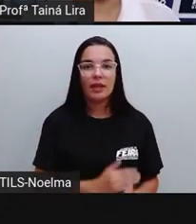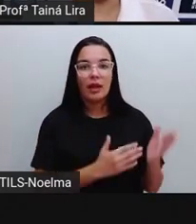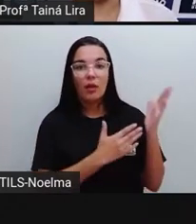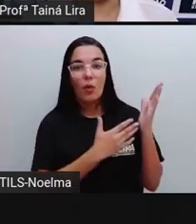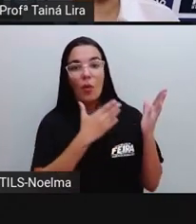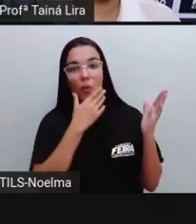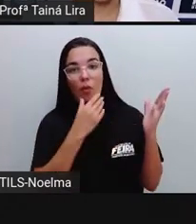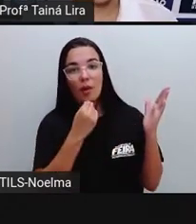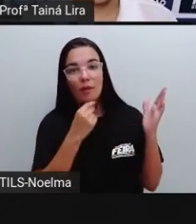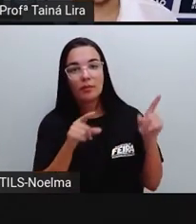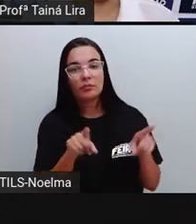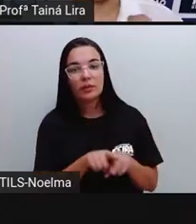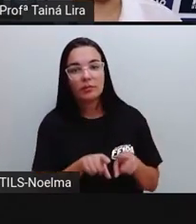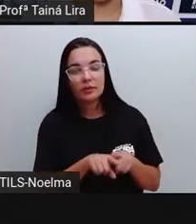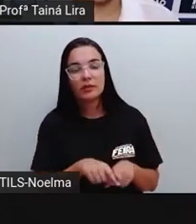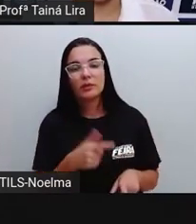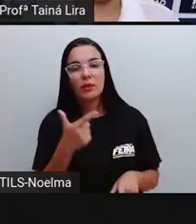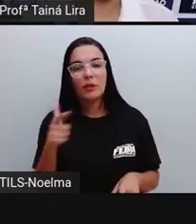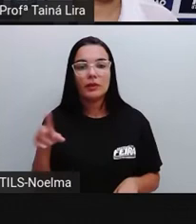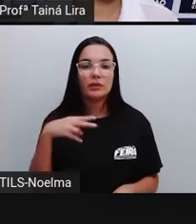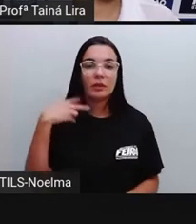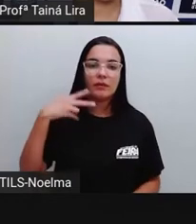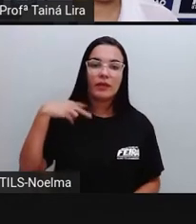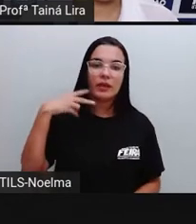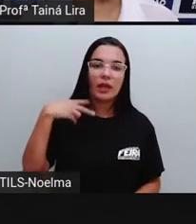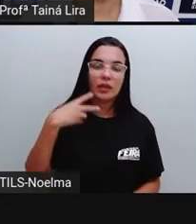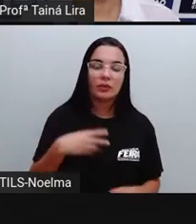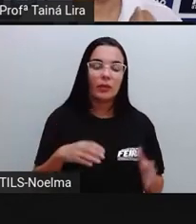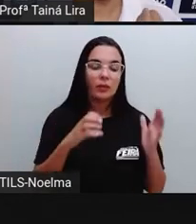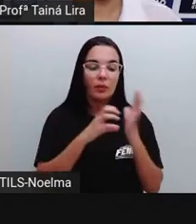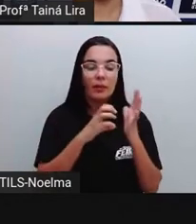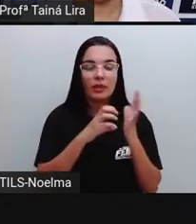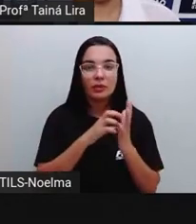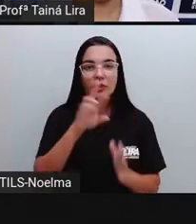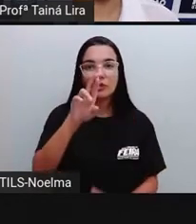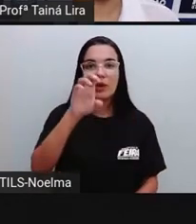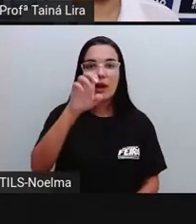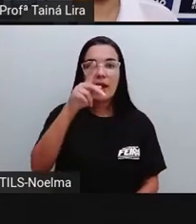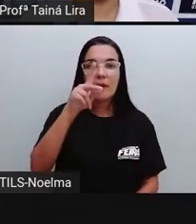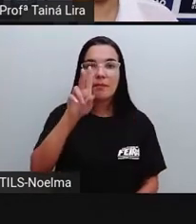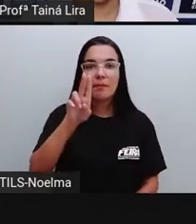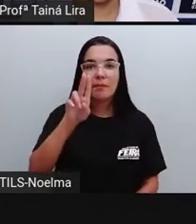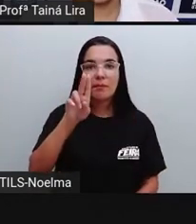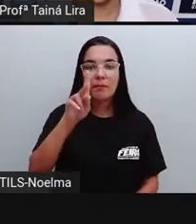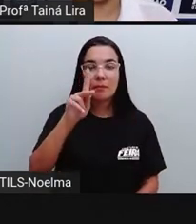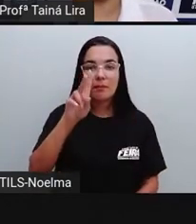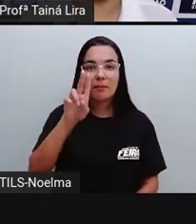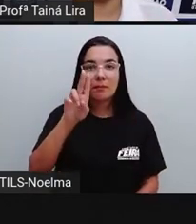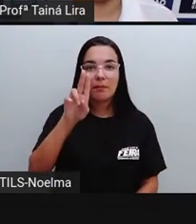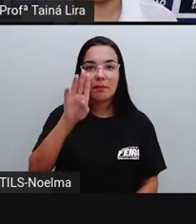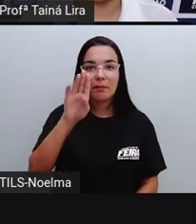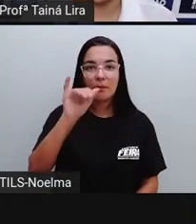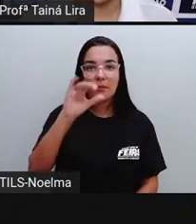Petrônio Lima, Petrônio Oliveira Lima, do Partido Republicanos.